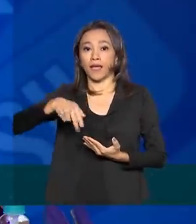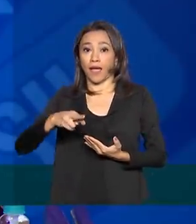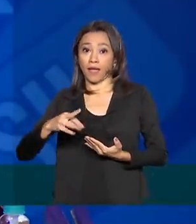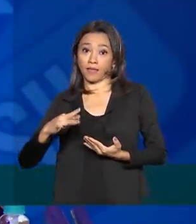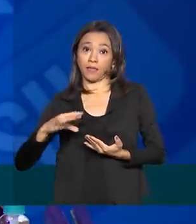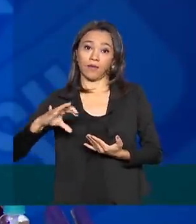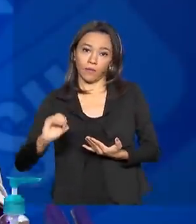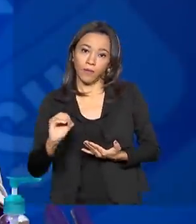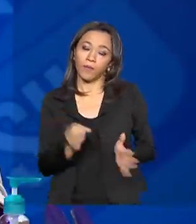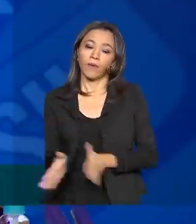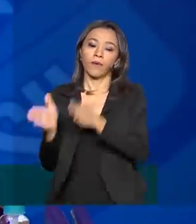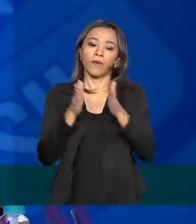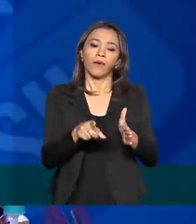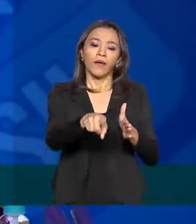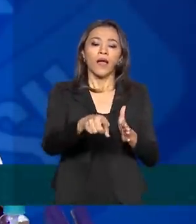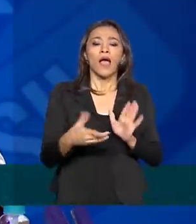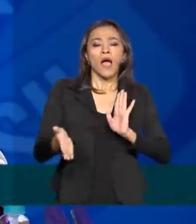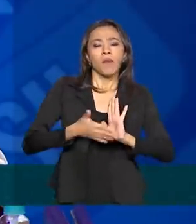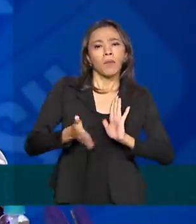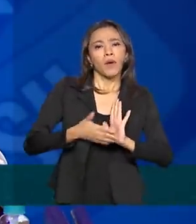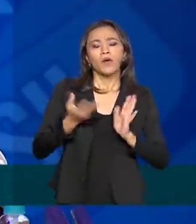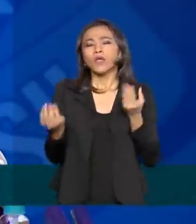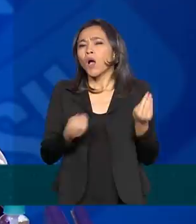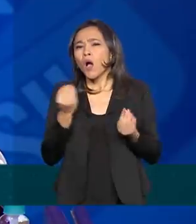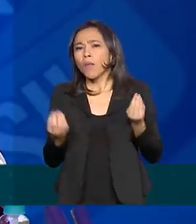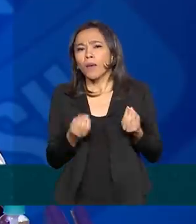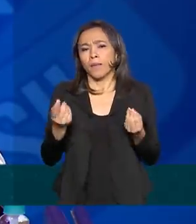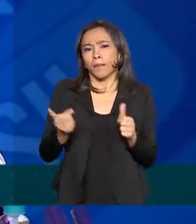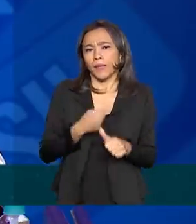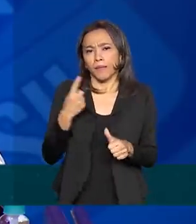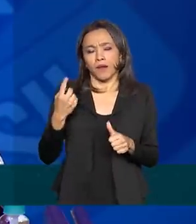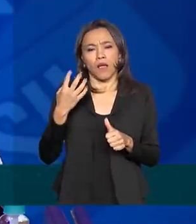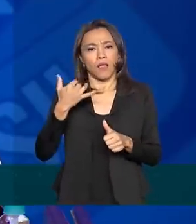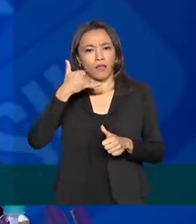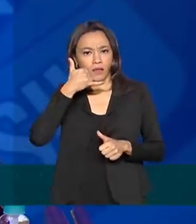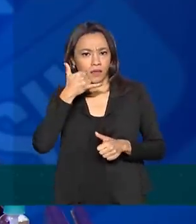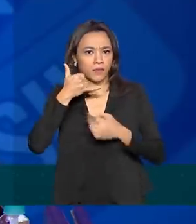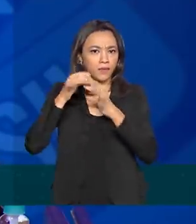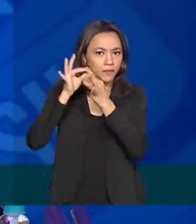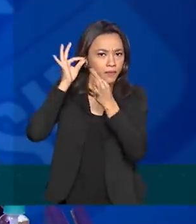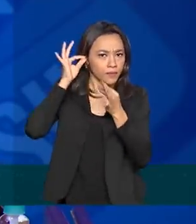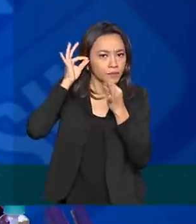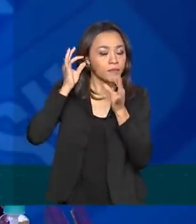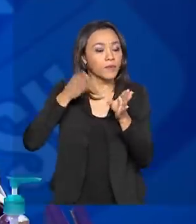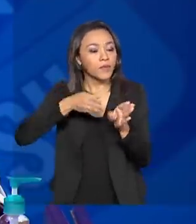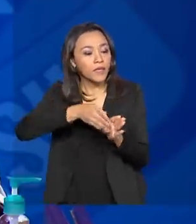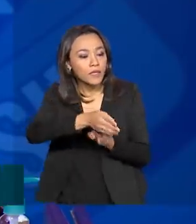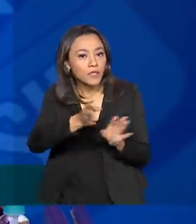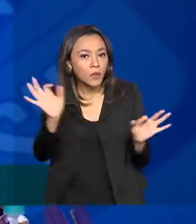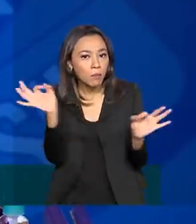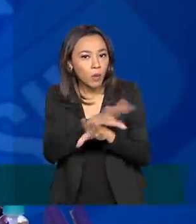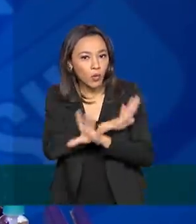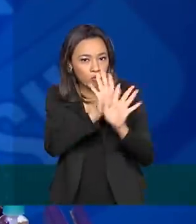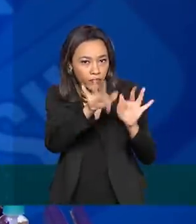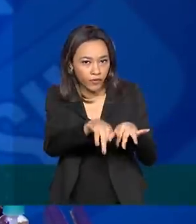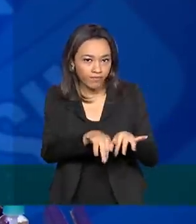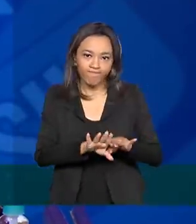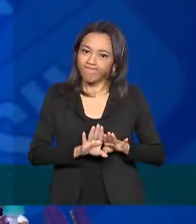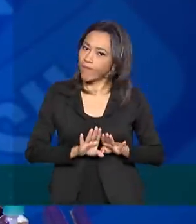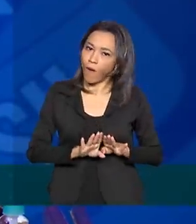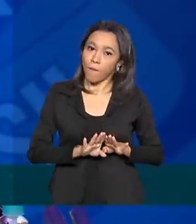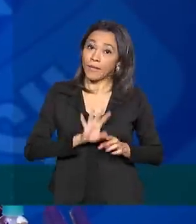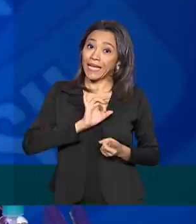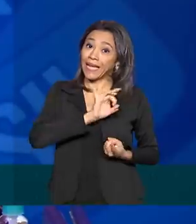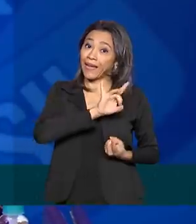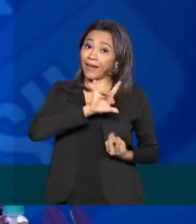proposta do atendimento não vai ser que ele faça um primeiro atendimento, orientação e acabe ali. Na verdade, cada